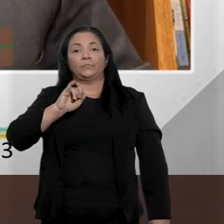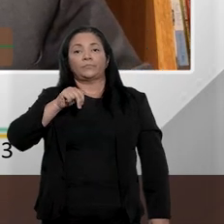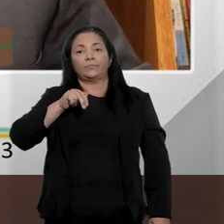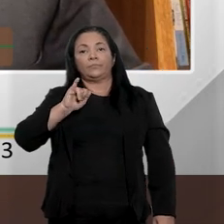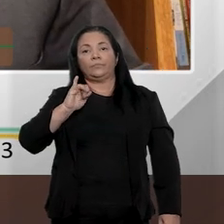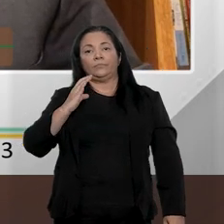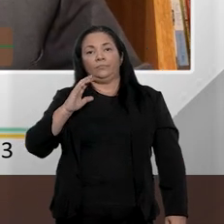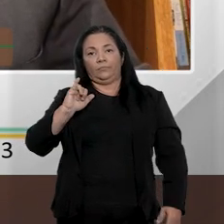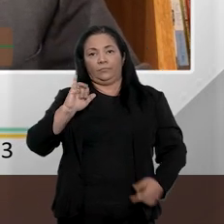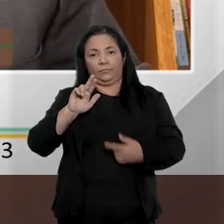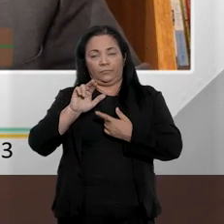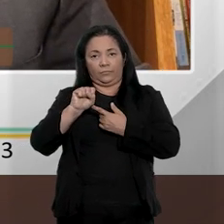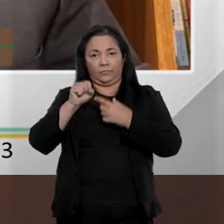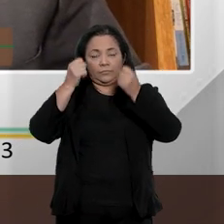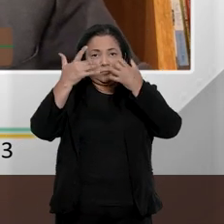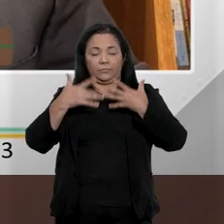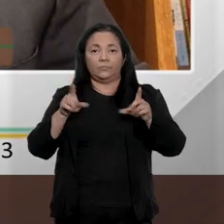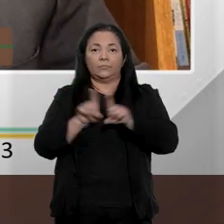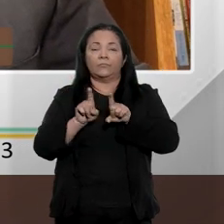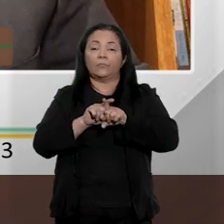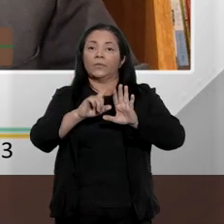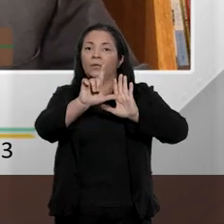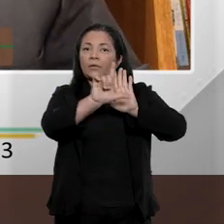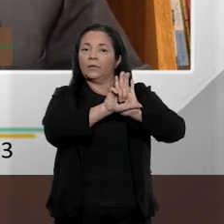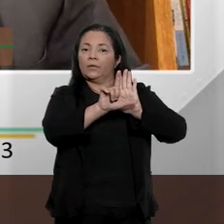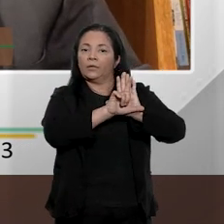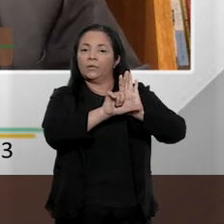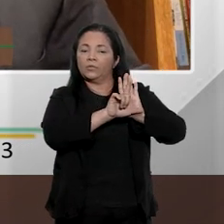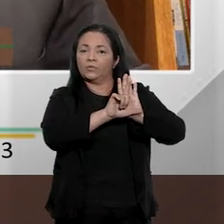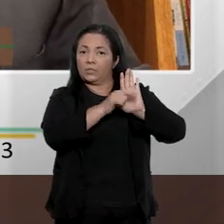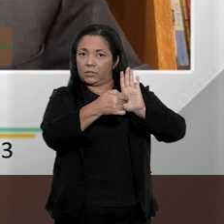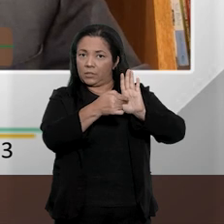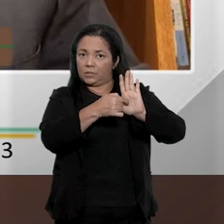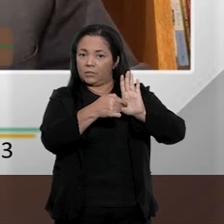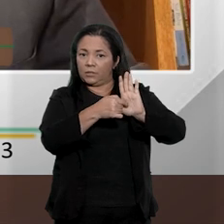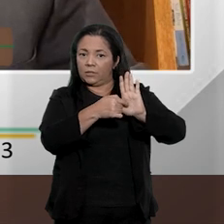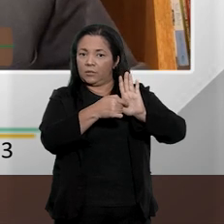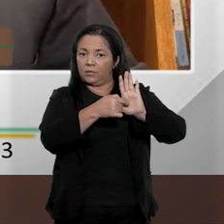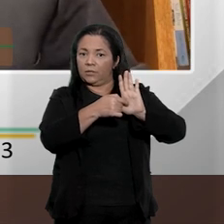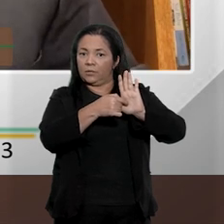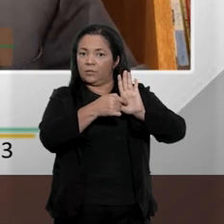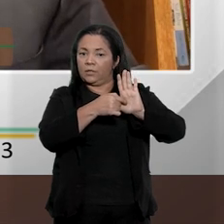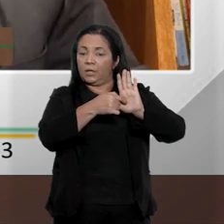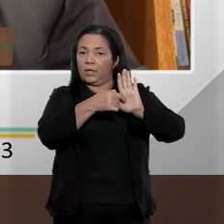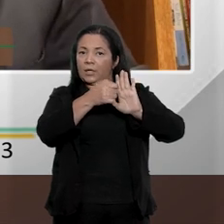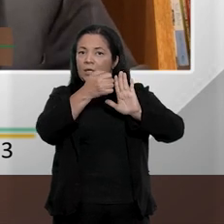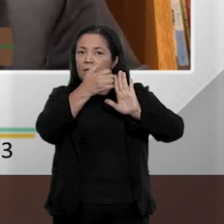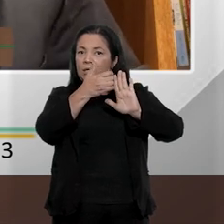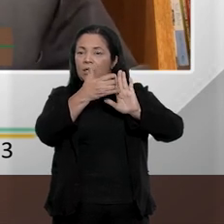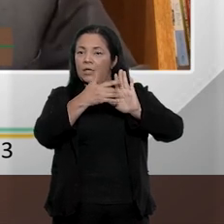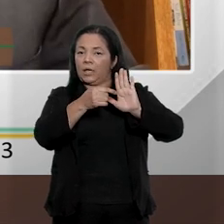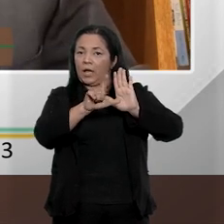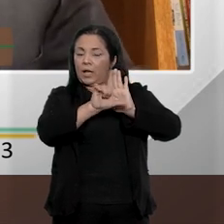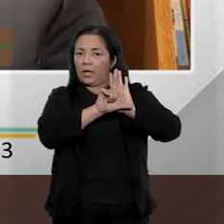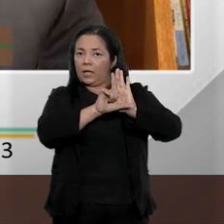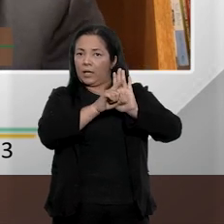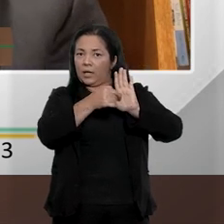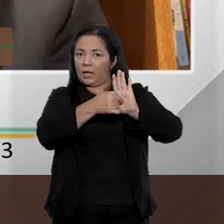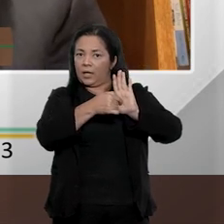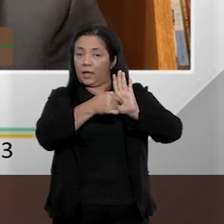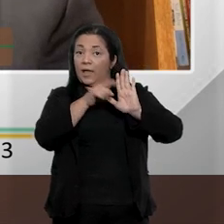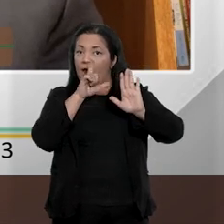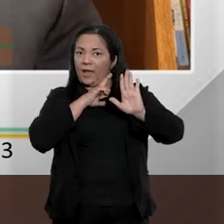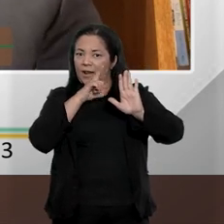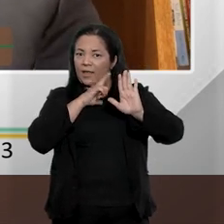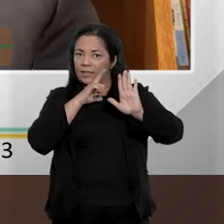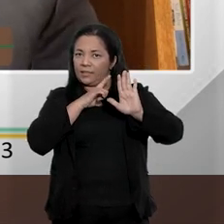explicita. A legislação não traz consigo ali uma raiz racista, mas a